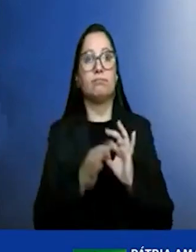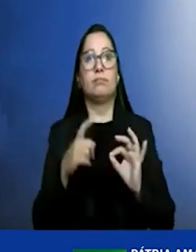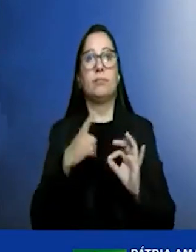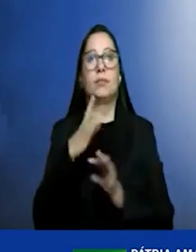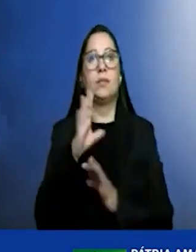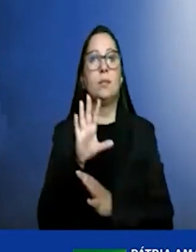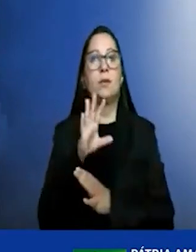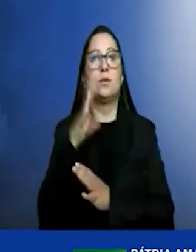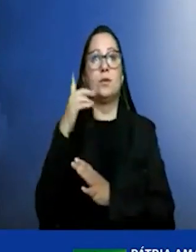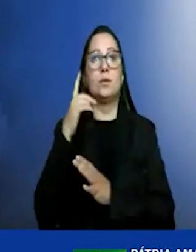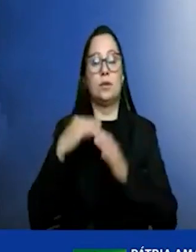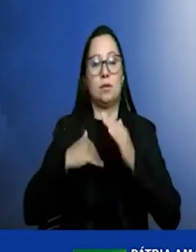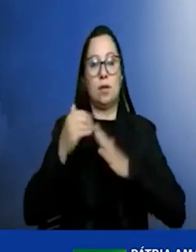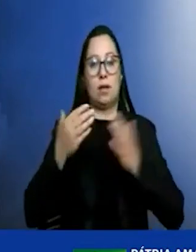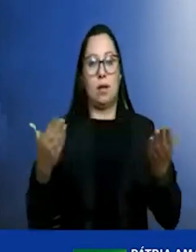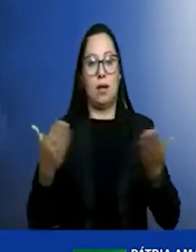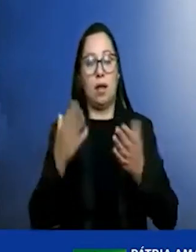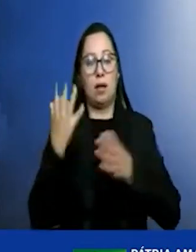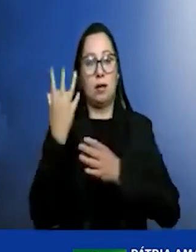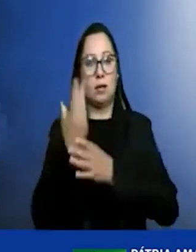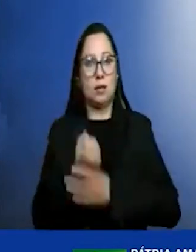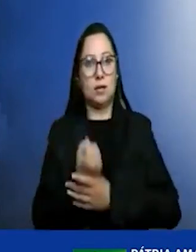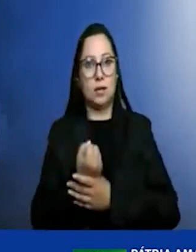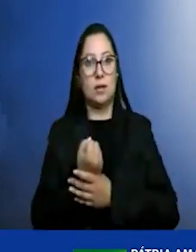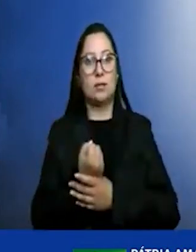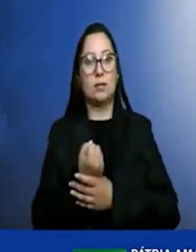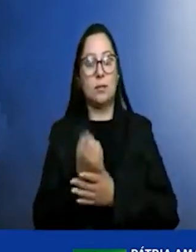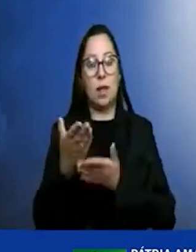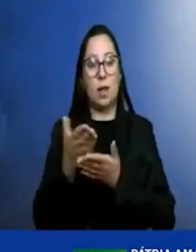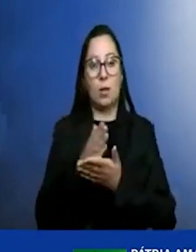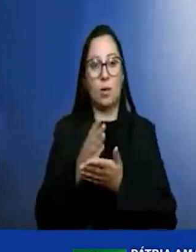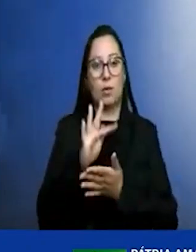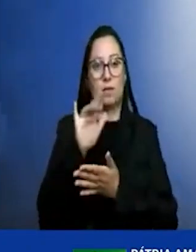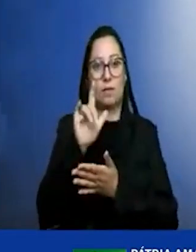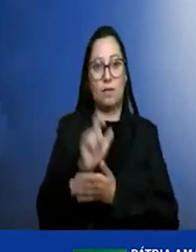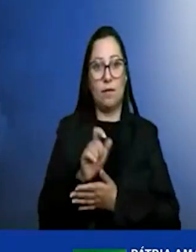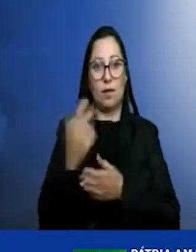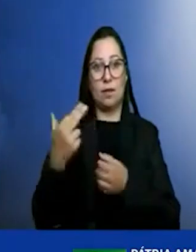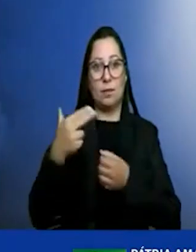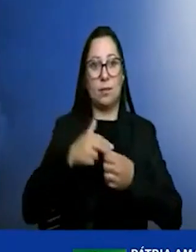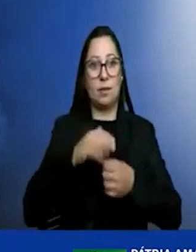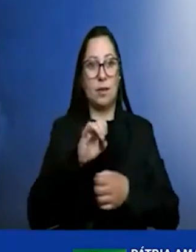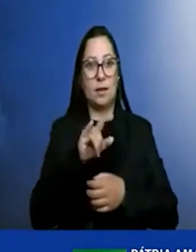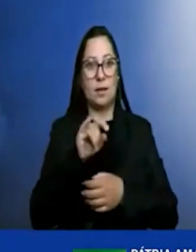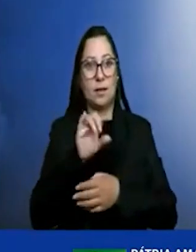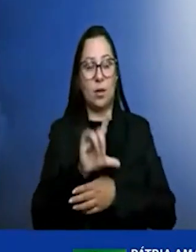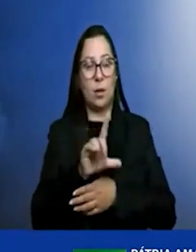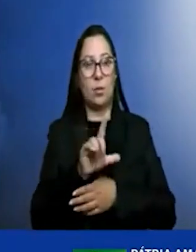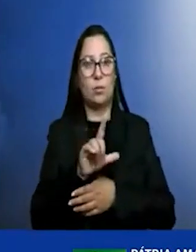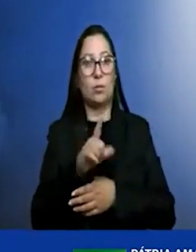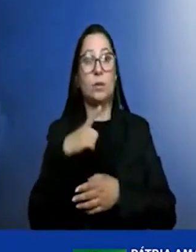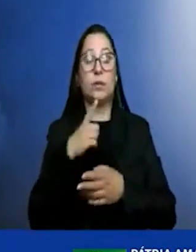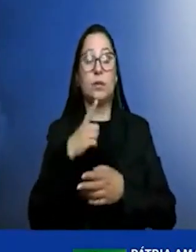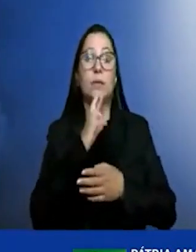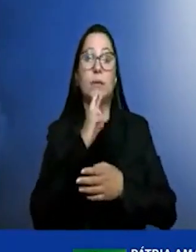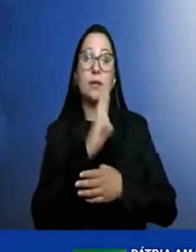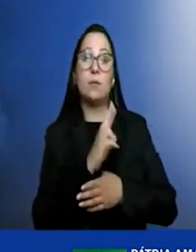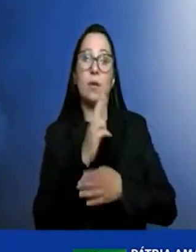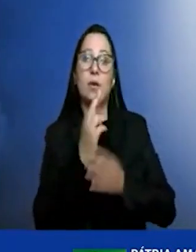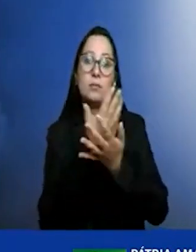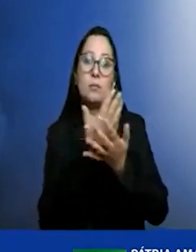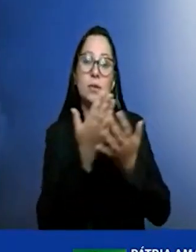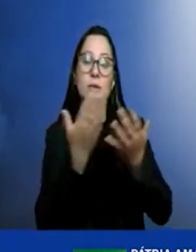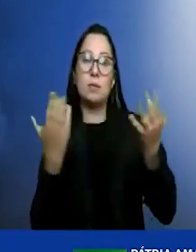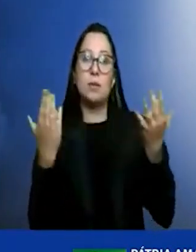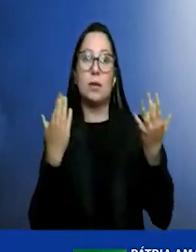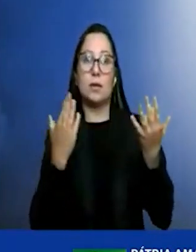é atual prática e sustentável que é o híbrido flex se abastecido com etanol tem uma resposta para o meio ambiente bastante